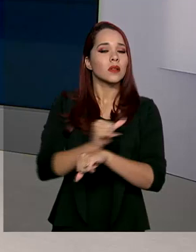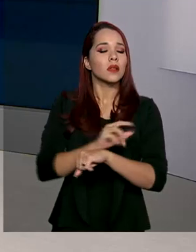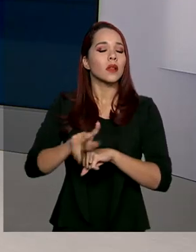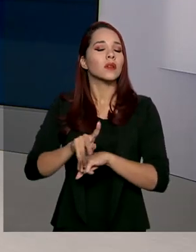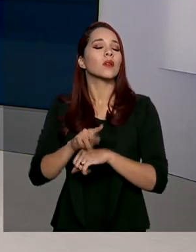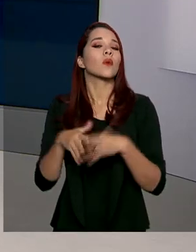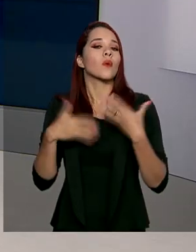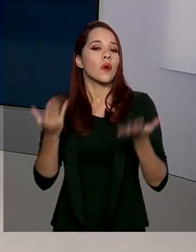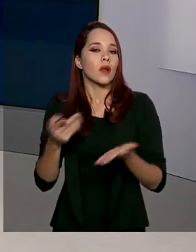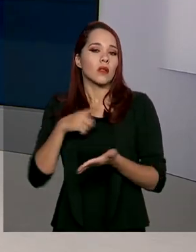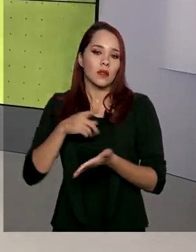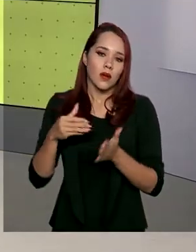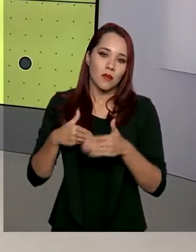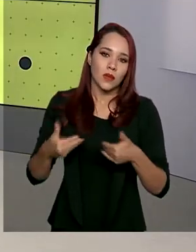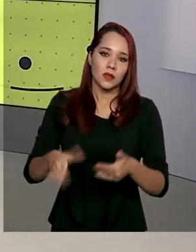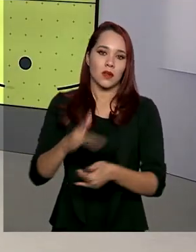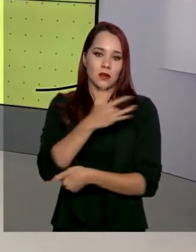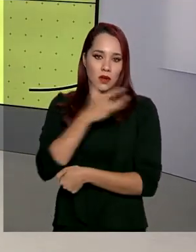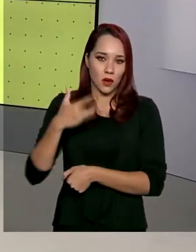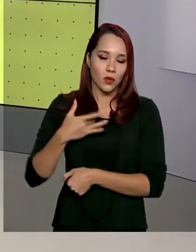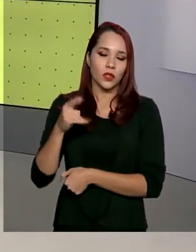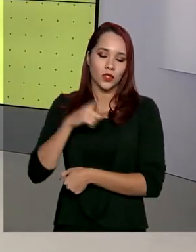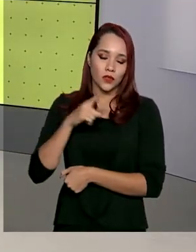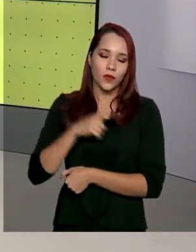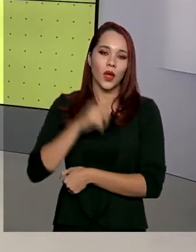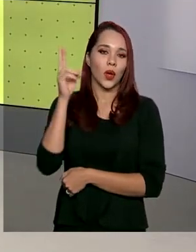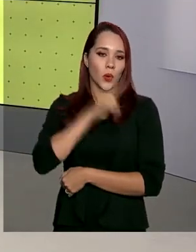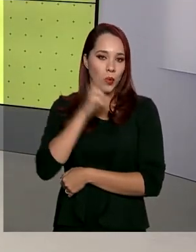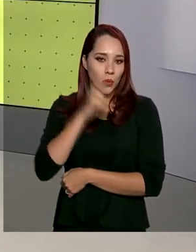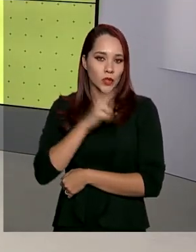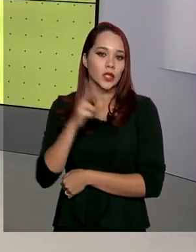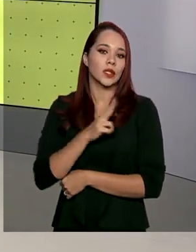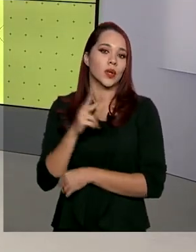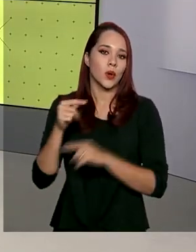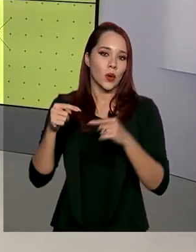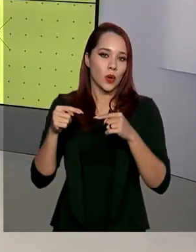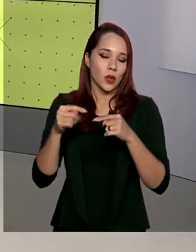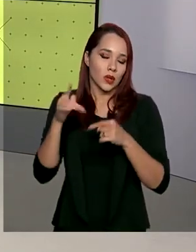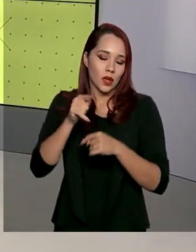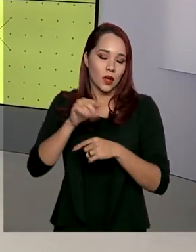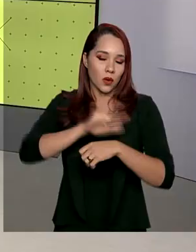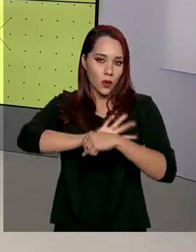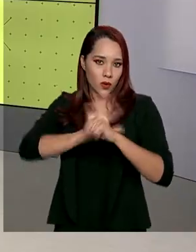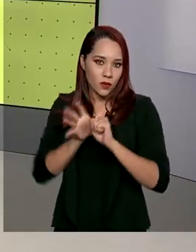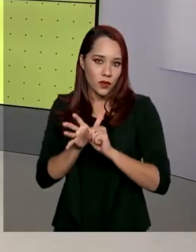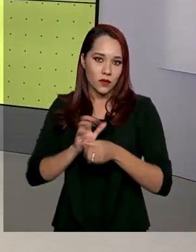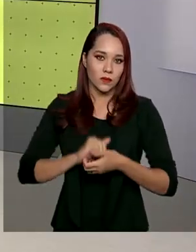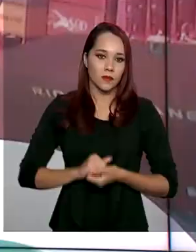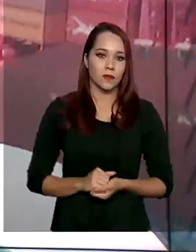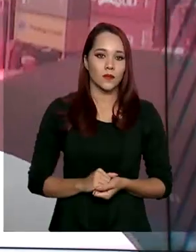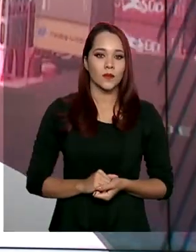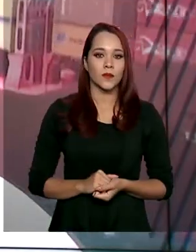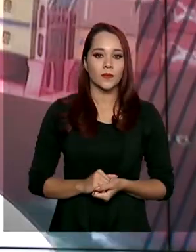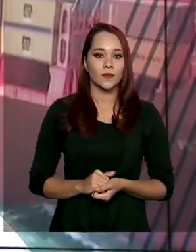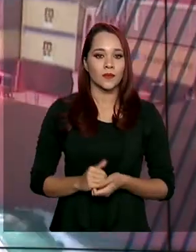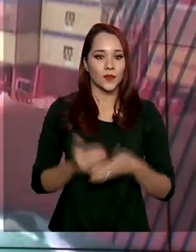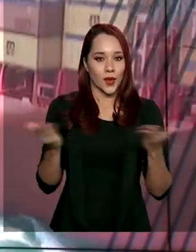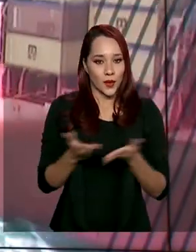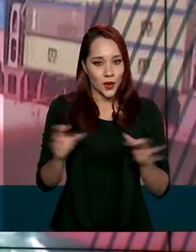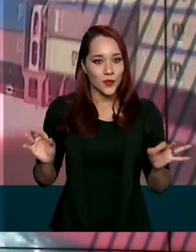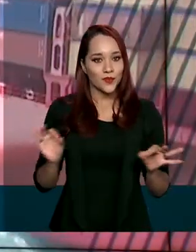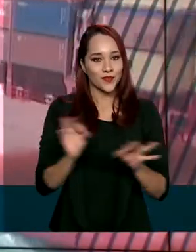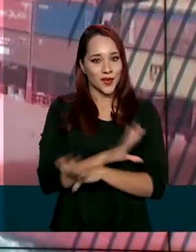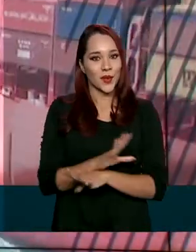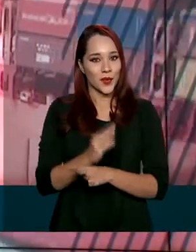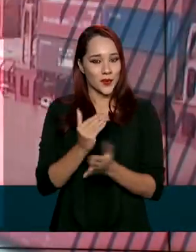enquanto o Ministério da Saúde mantiver a emergência relacionada à pandemia do novo coronavírus. A gente